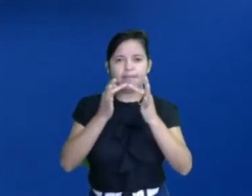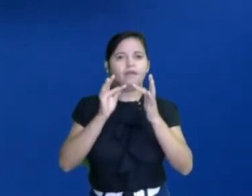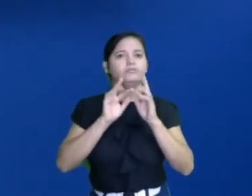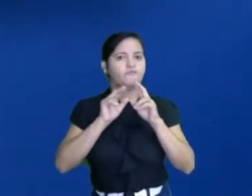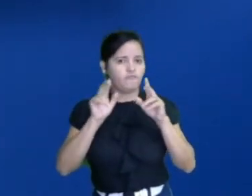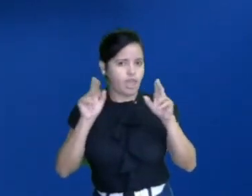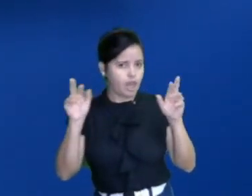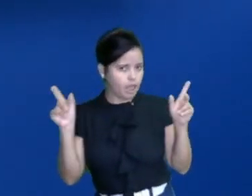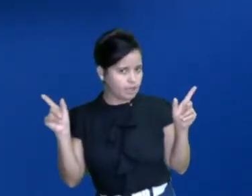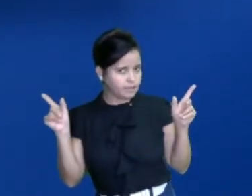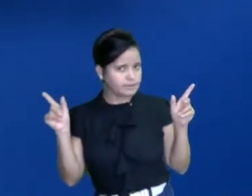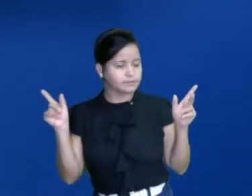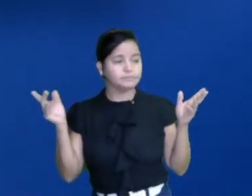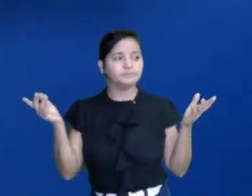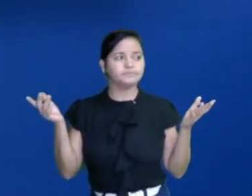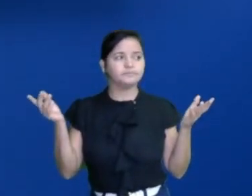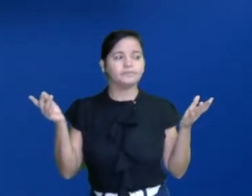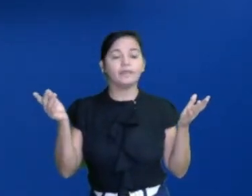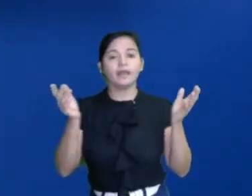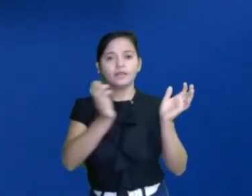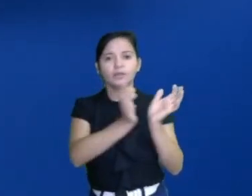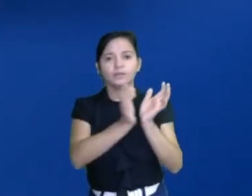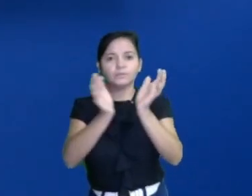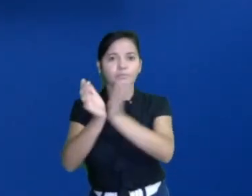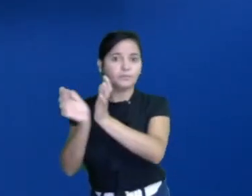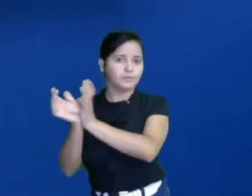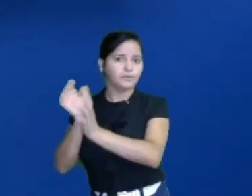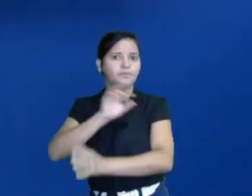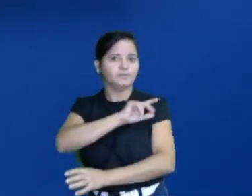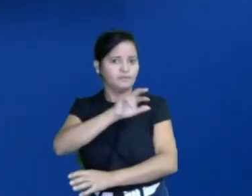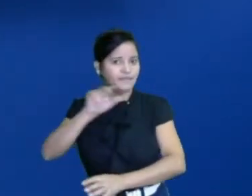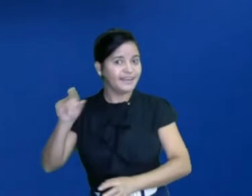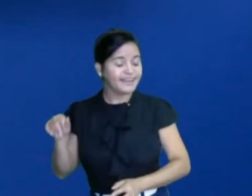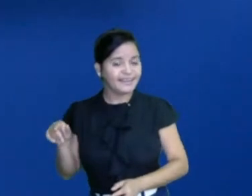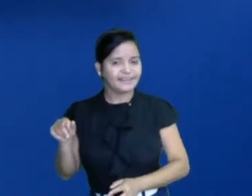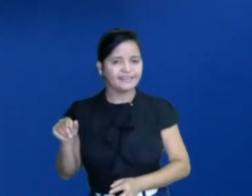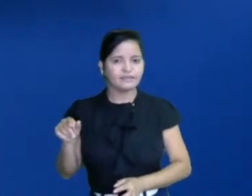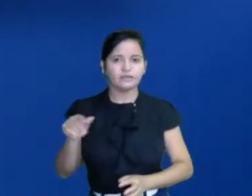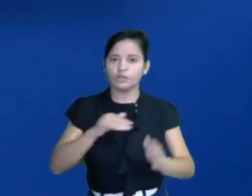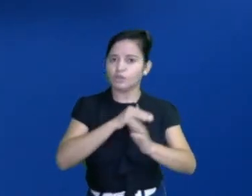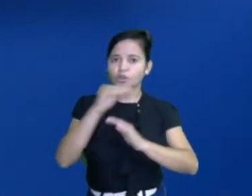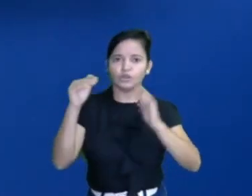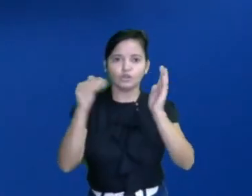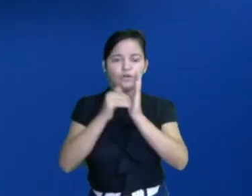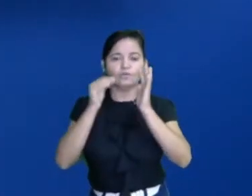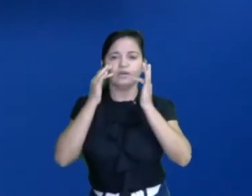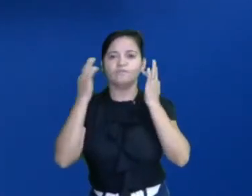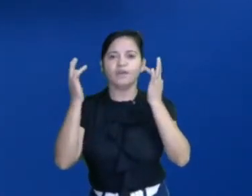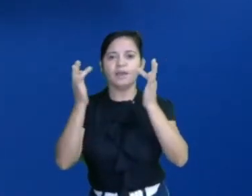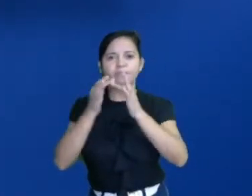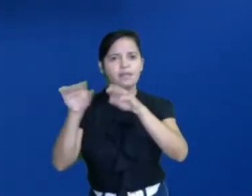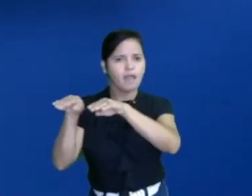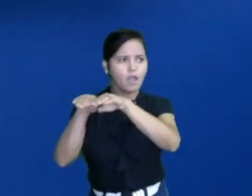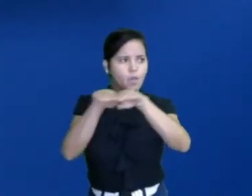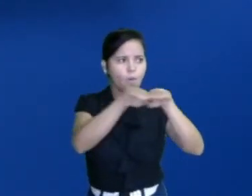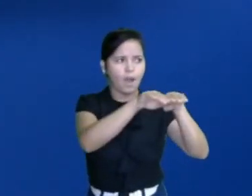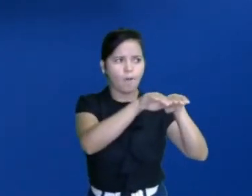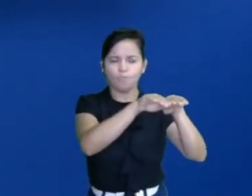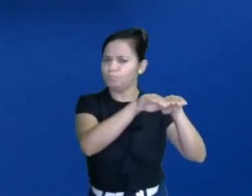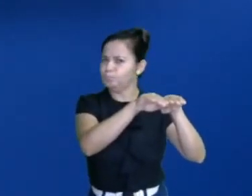diferentes. Elas são compostas por pessoas diferentes. Nem toda família é igual.